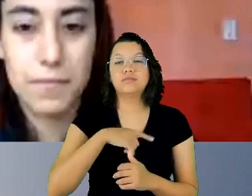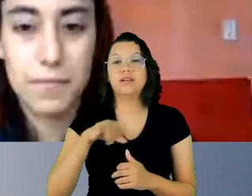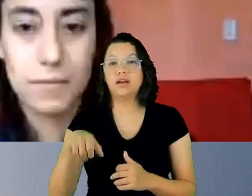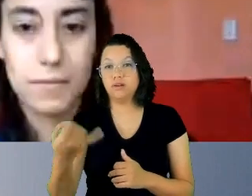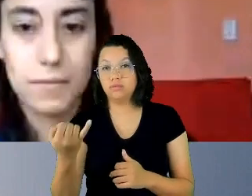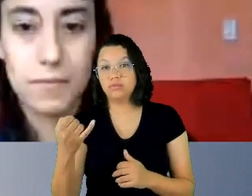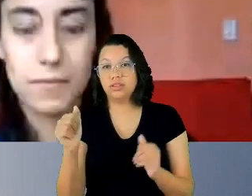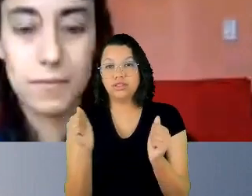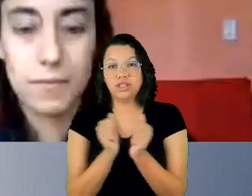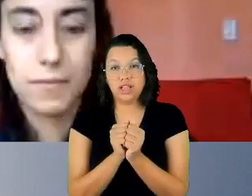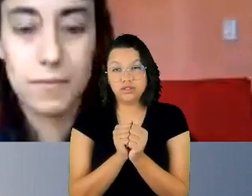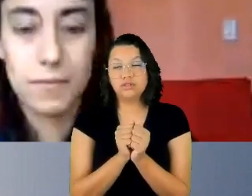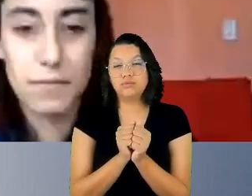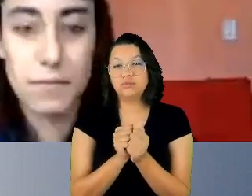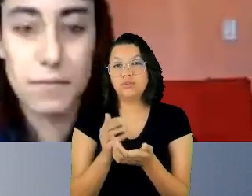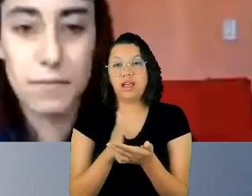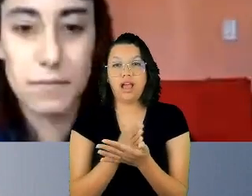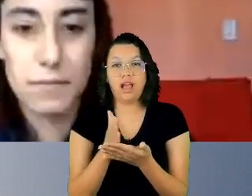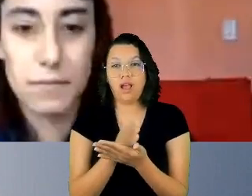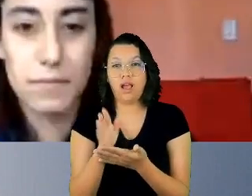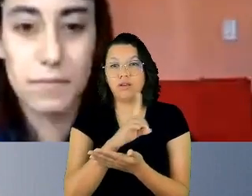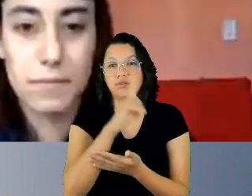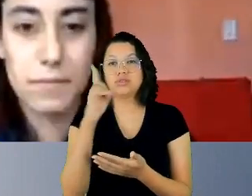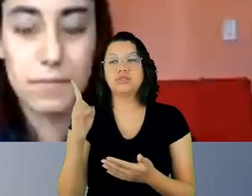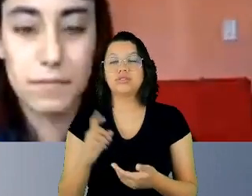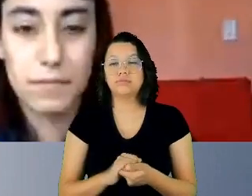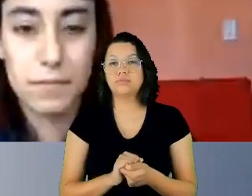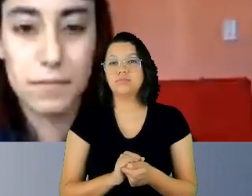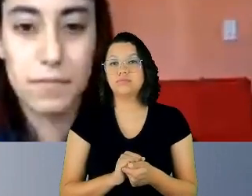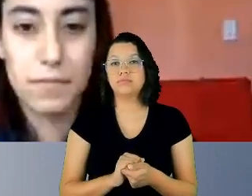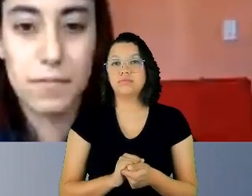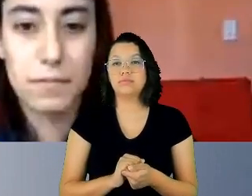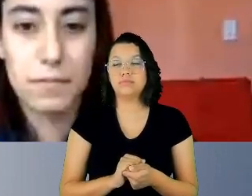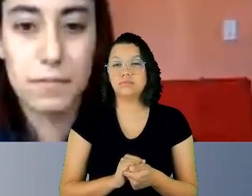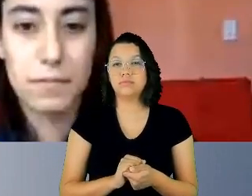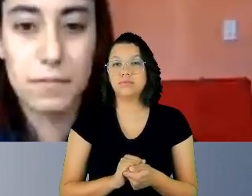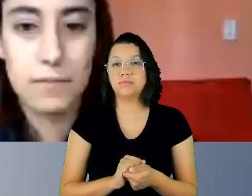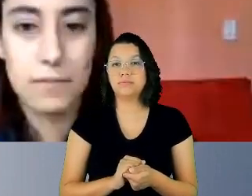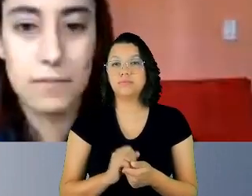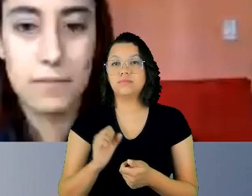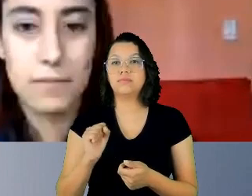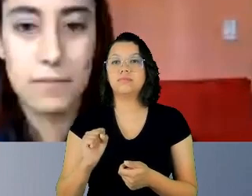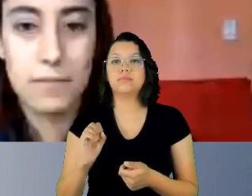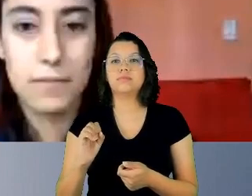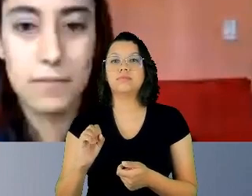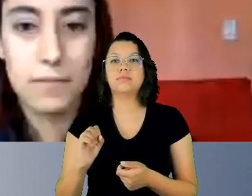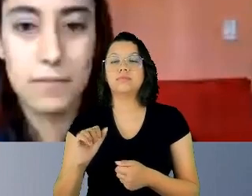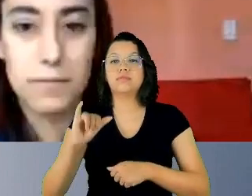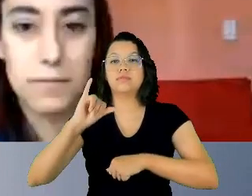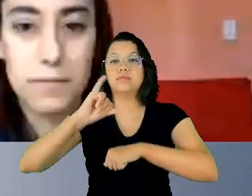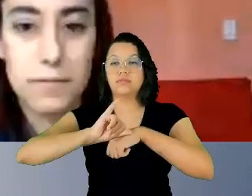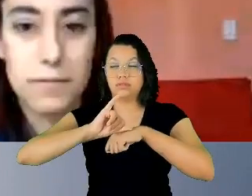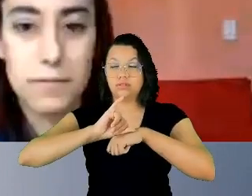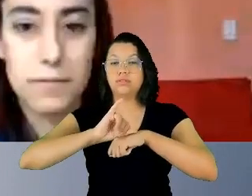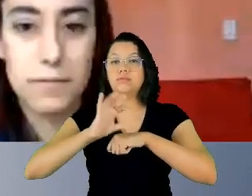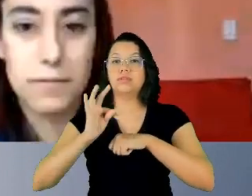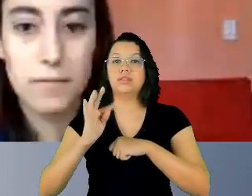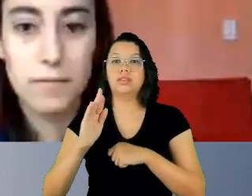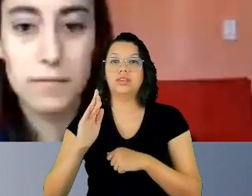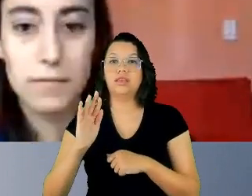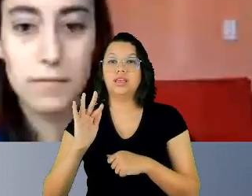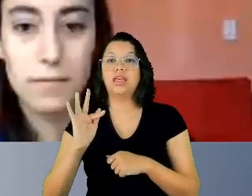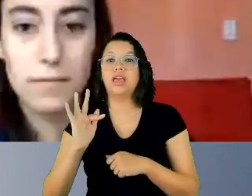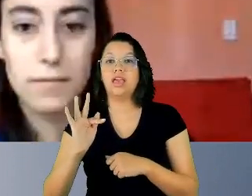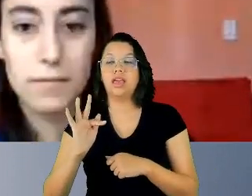na sede do TRF da primeira região quando eu fui representando o tribunal a uma posse lá na época que eu era vice